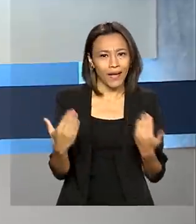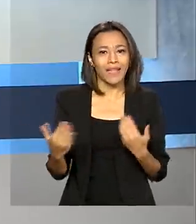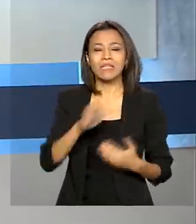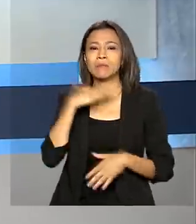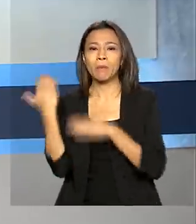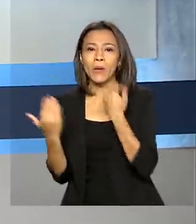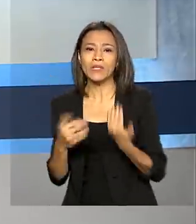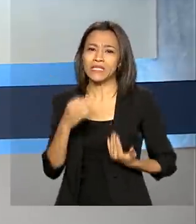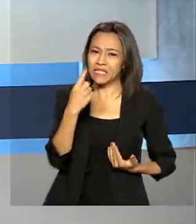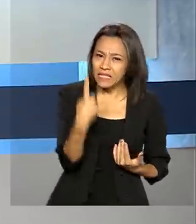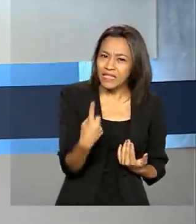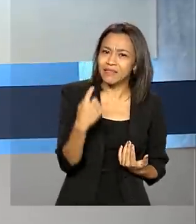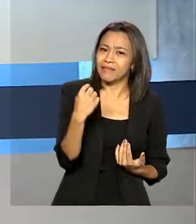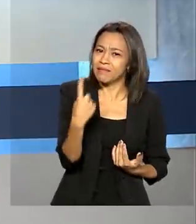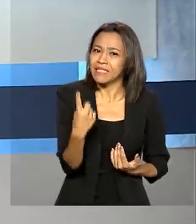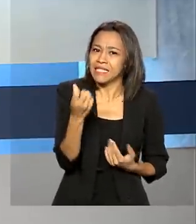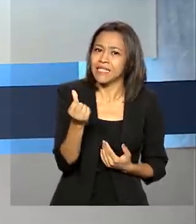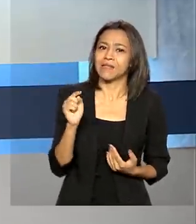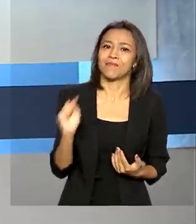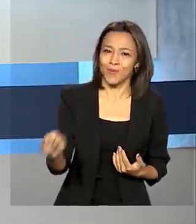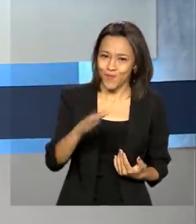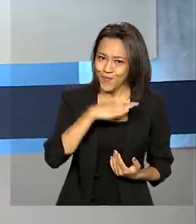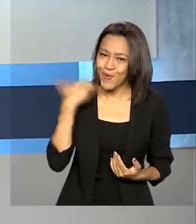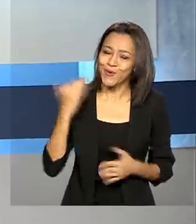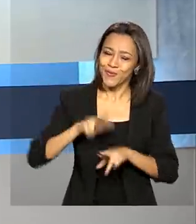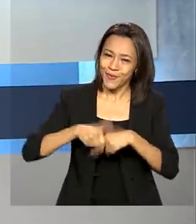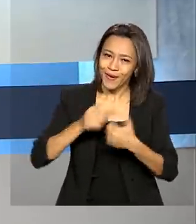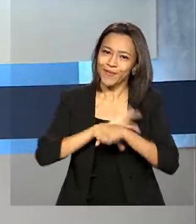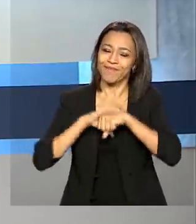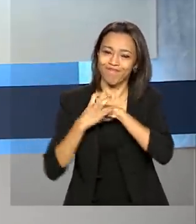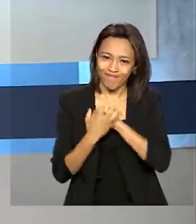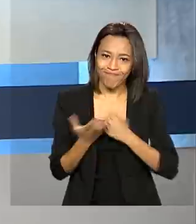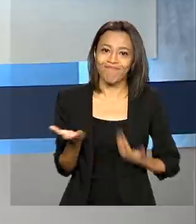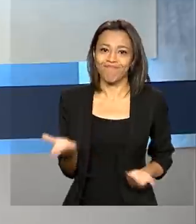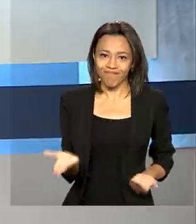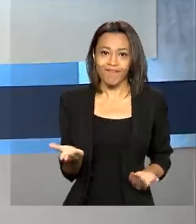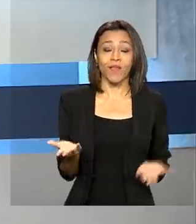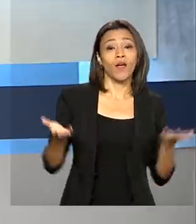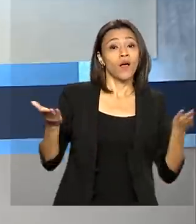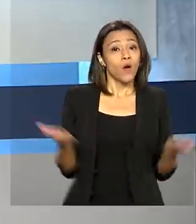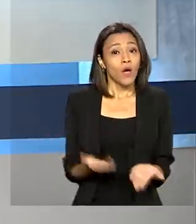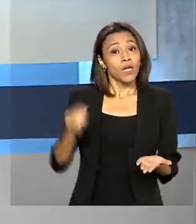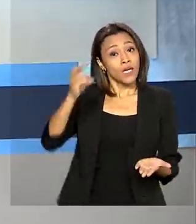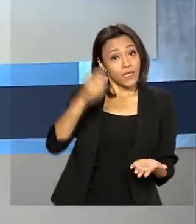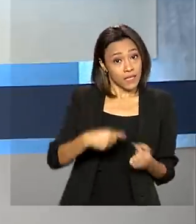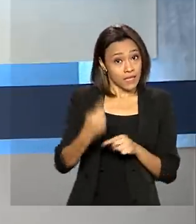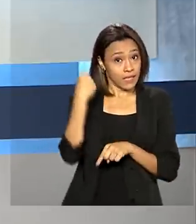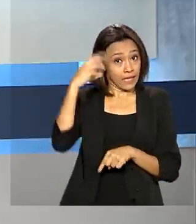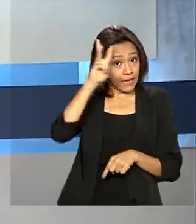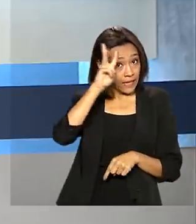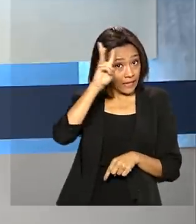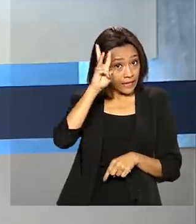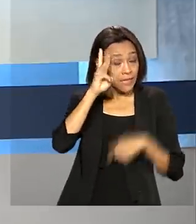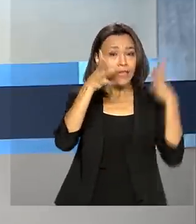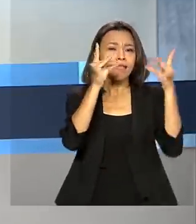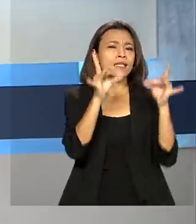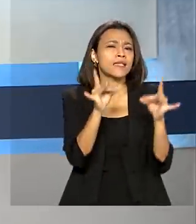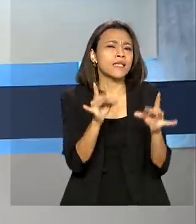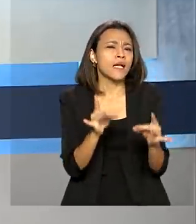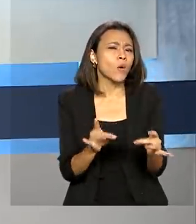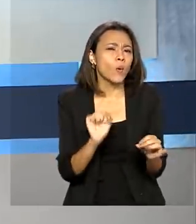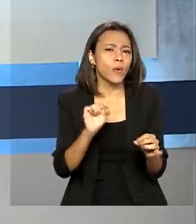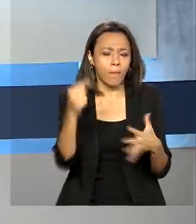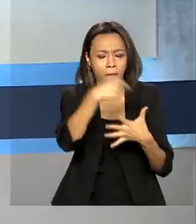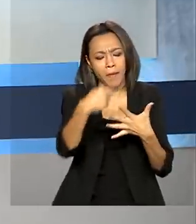são mais de 116 mil mortes por coronavírus. Nessa terça-feira, o Ministério da Saúde detalhou as ações